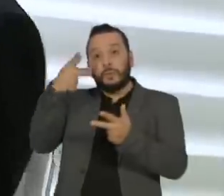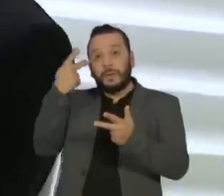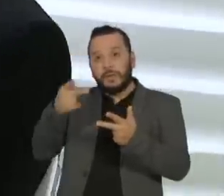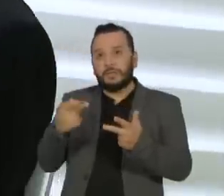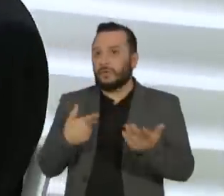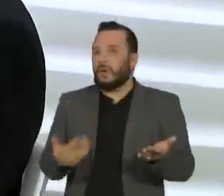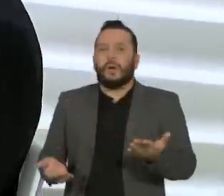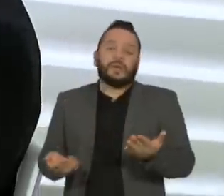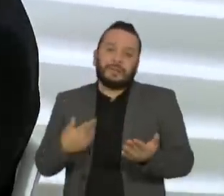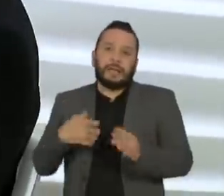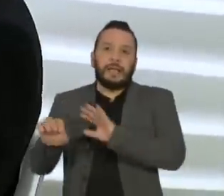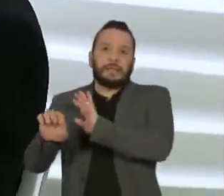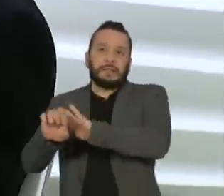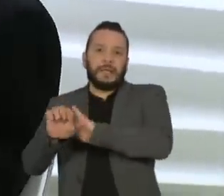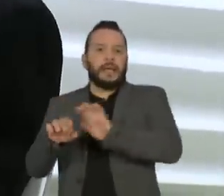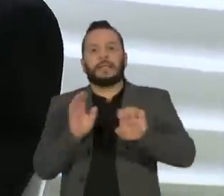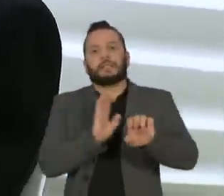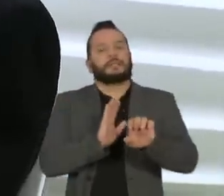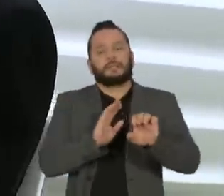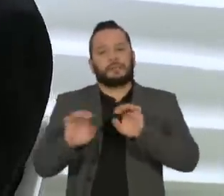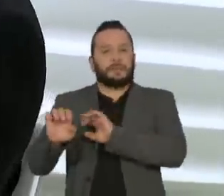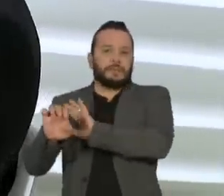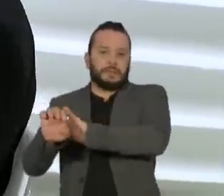importa se à esquerda ou à direita.